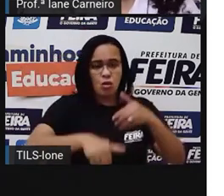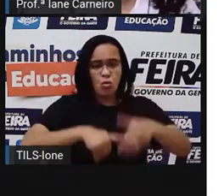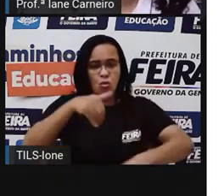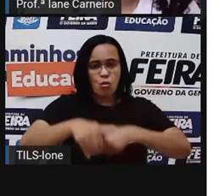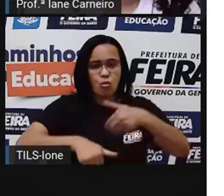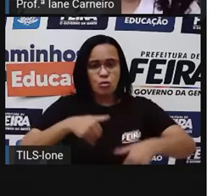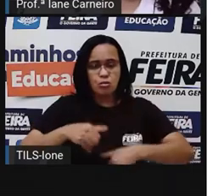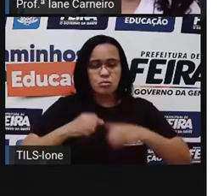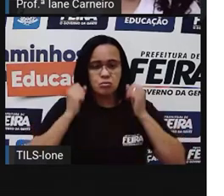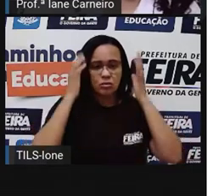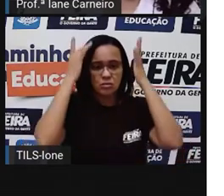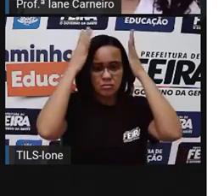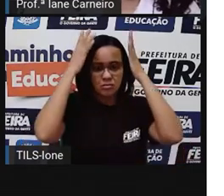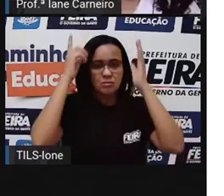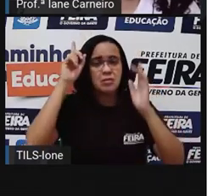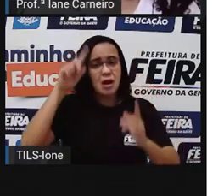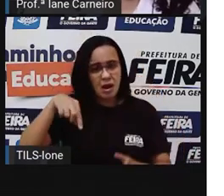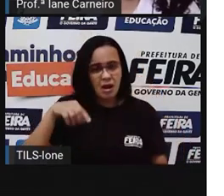Iara, né?